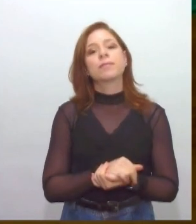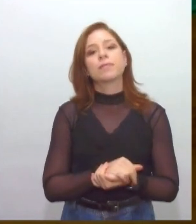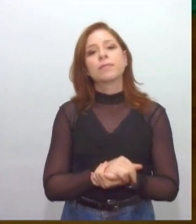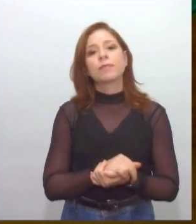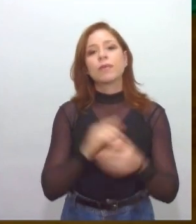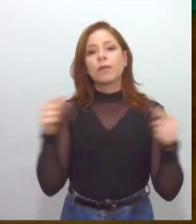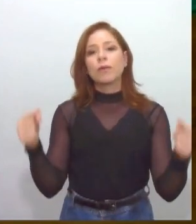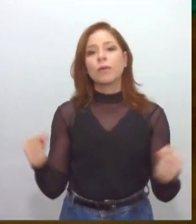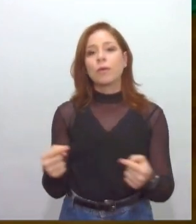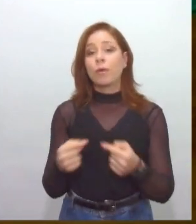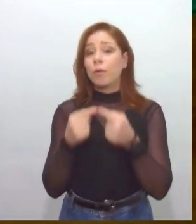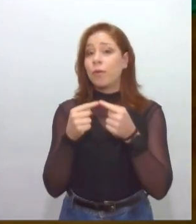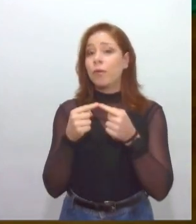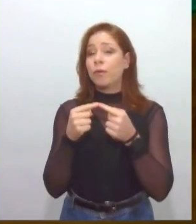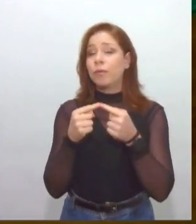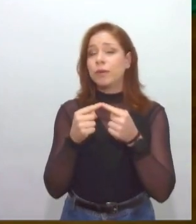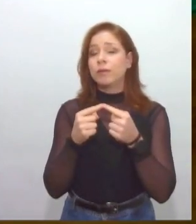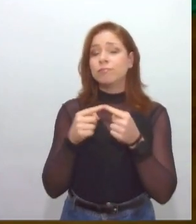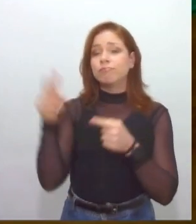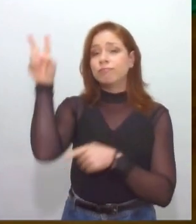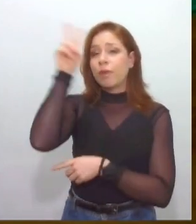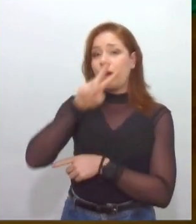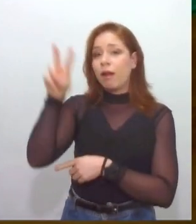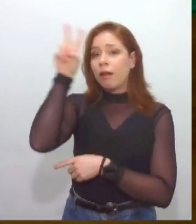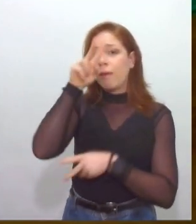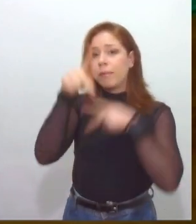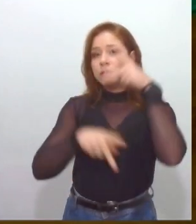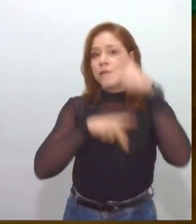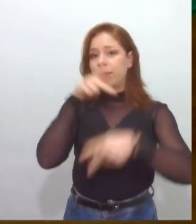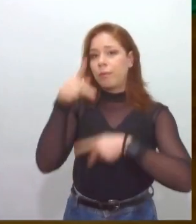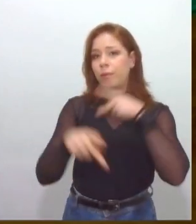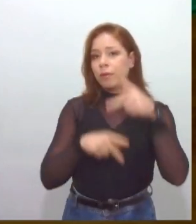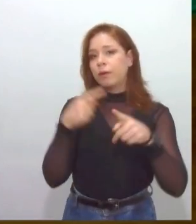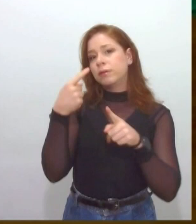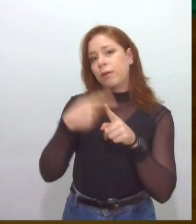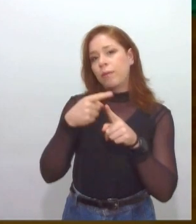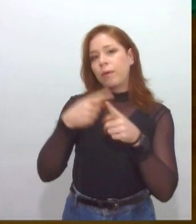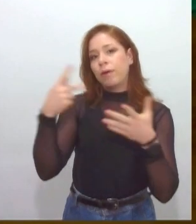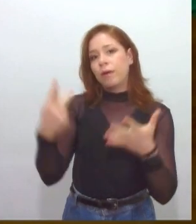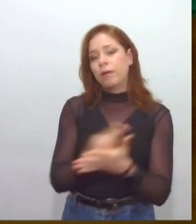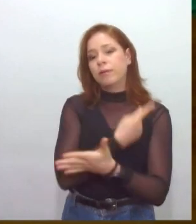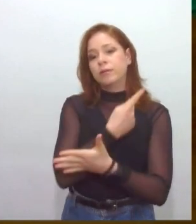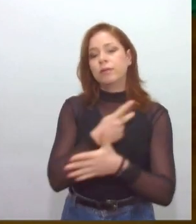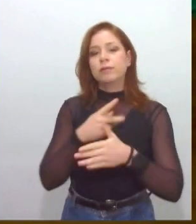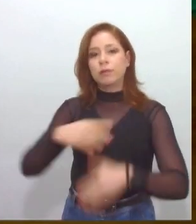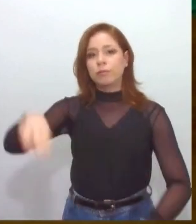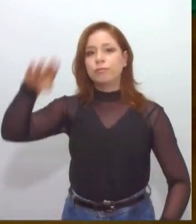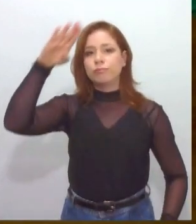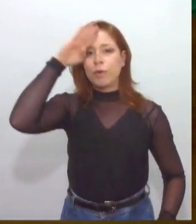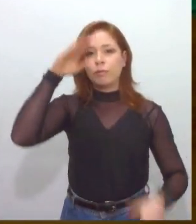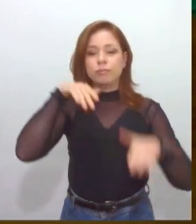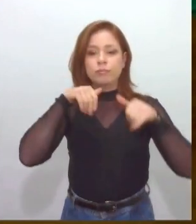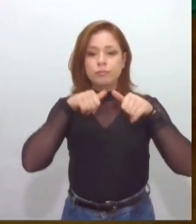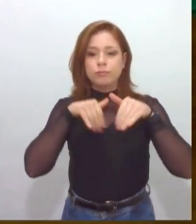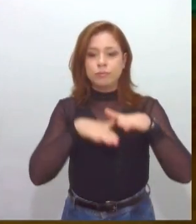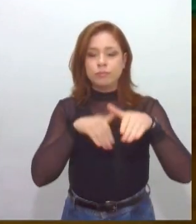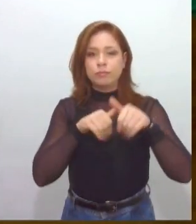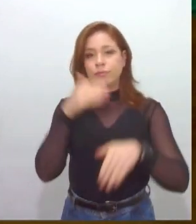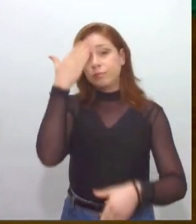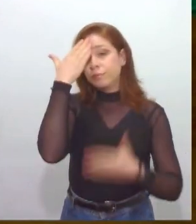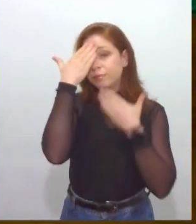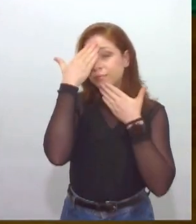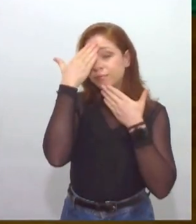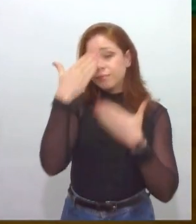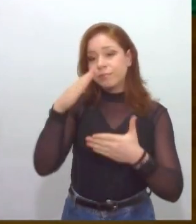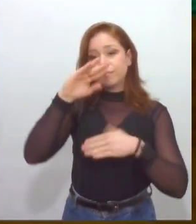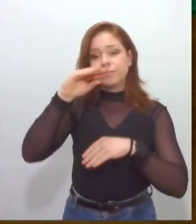em função desse episódio dos militares. Presidente, muito obrigado pelas informações. Lembrando, Valquíria,